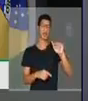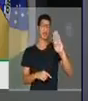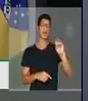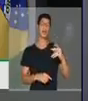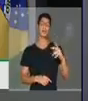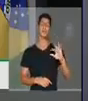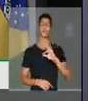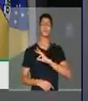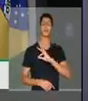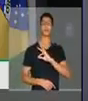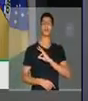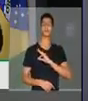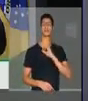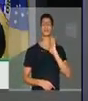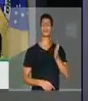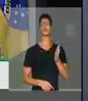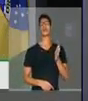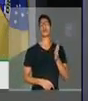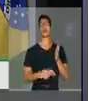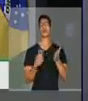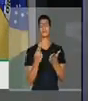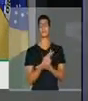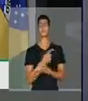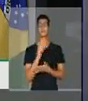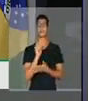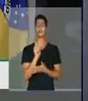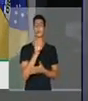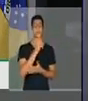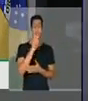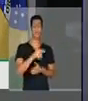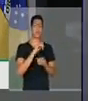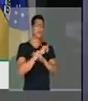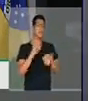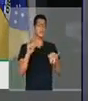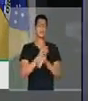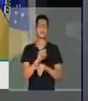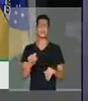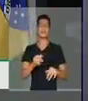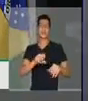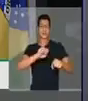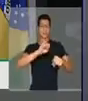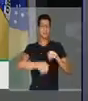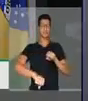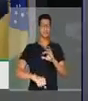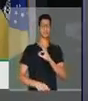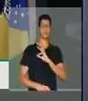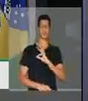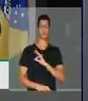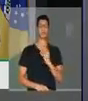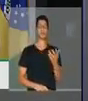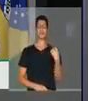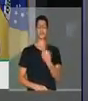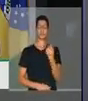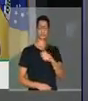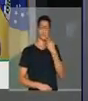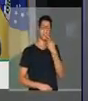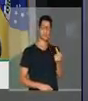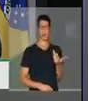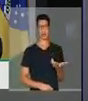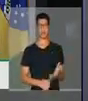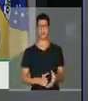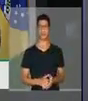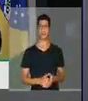polícia, já virou, já não é mais notícia a execução de policiais. Mas nós precisamos falar,